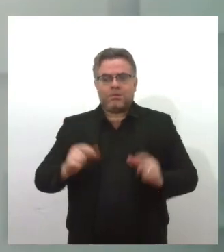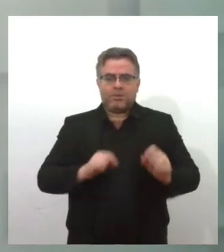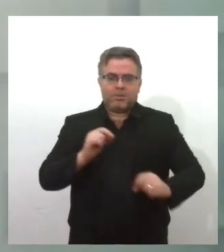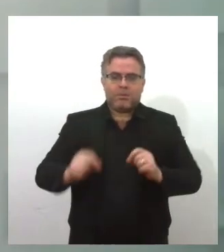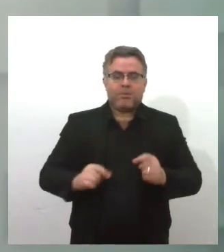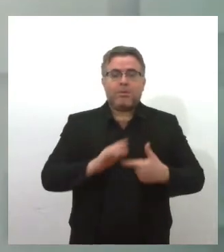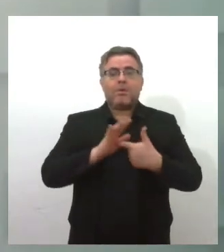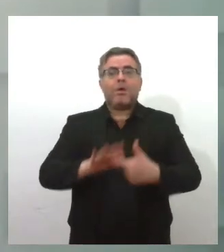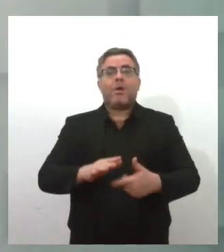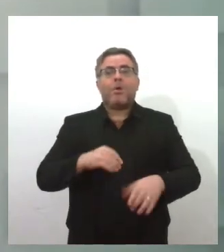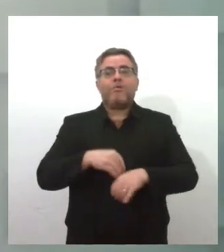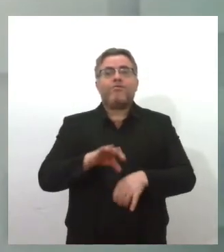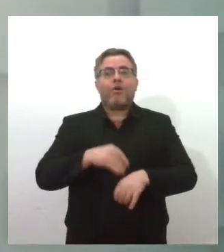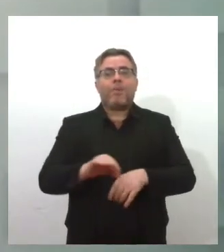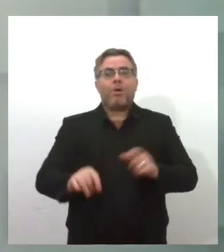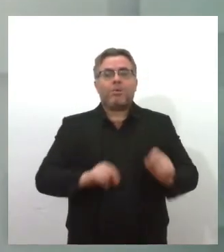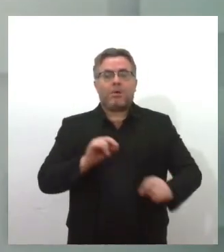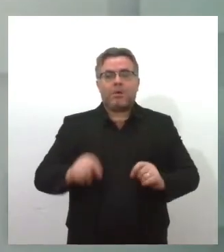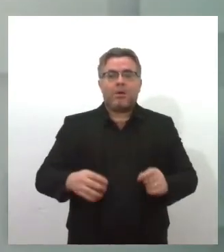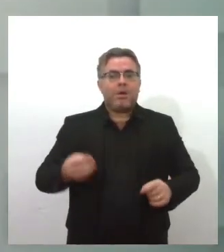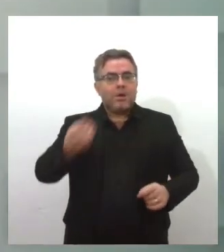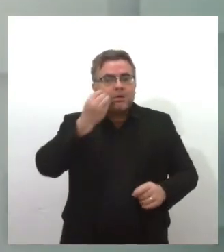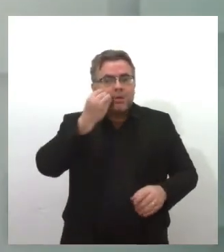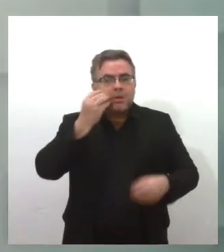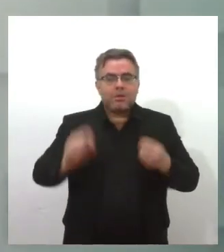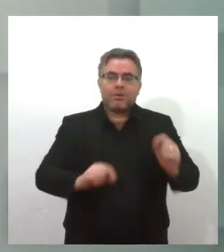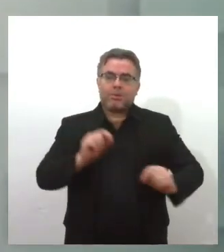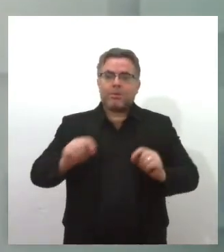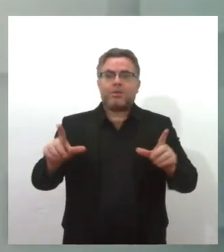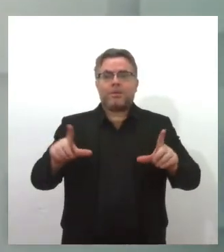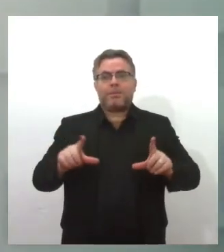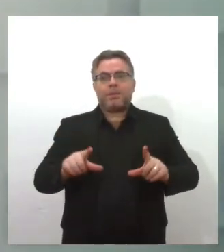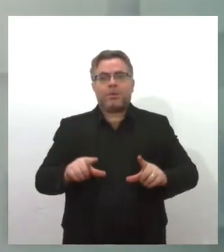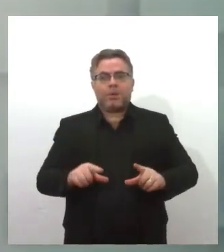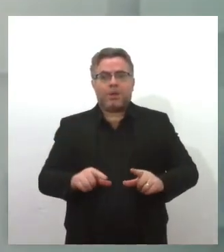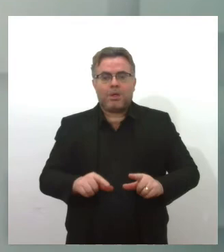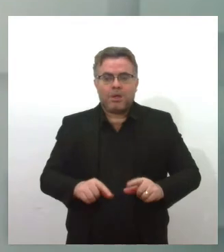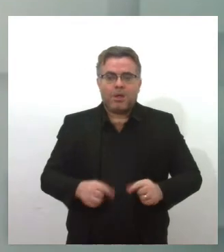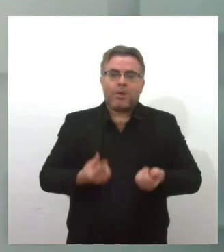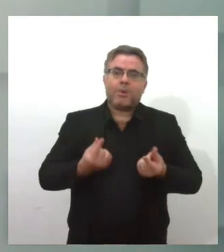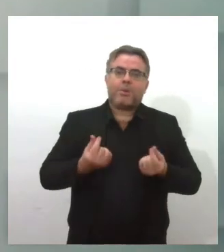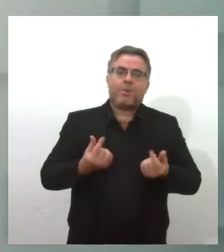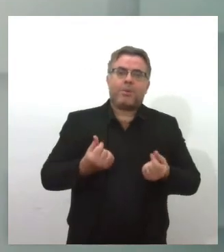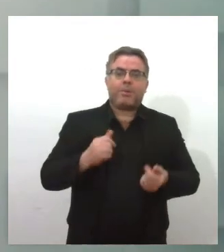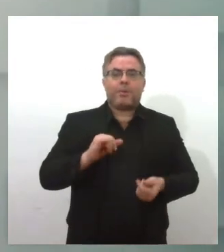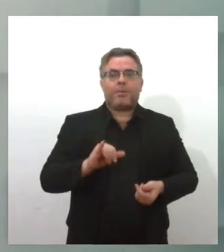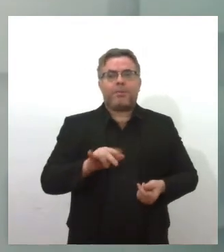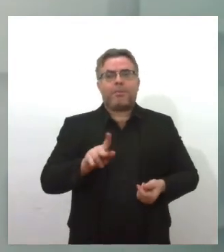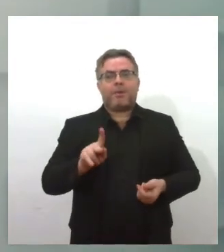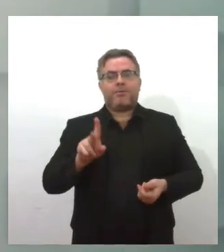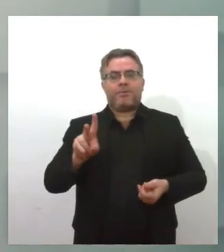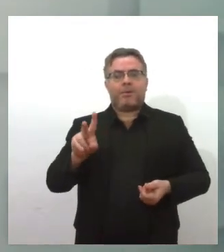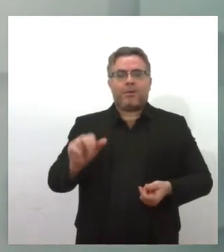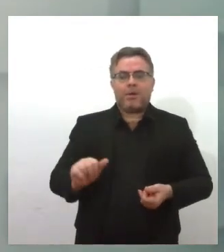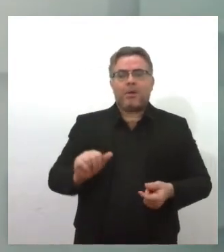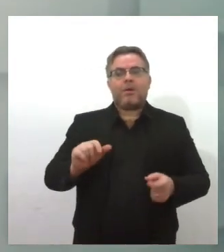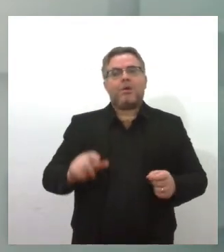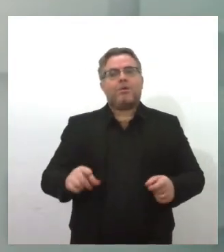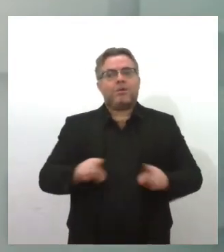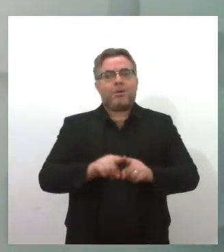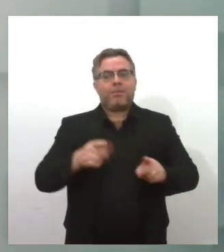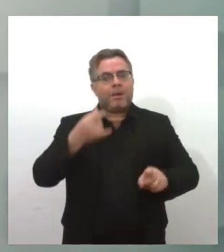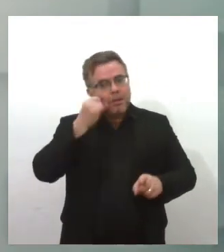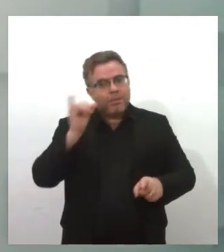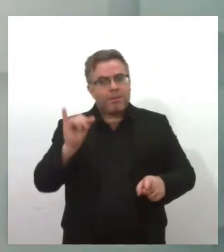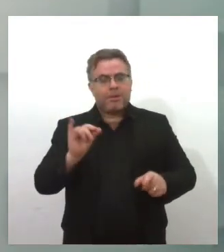dizer? Ele quer uma tentativa de diminuir, claro, o valor do IPVA e também para evitar que as